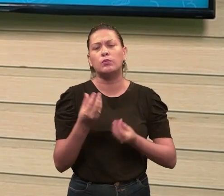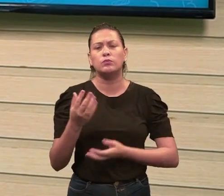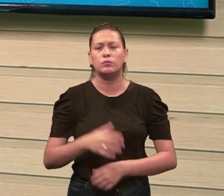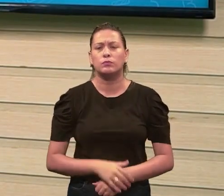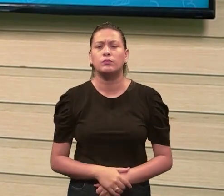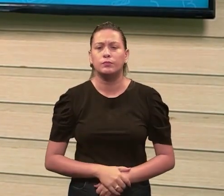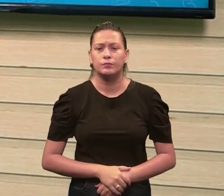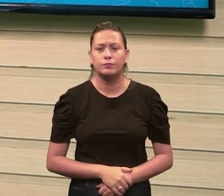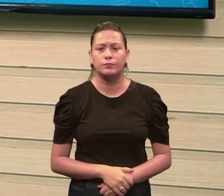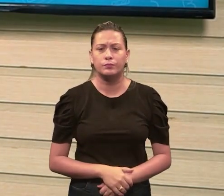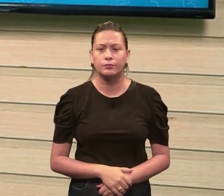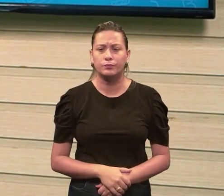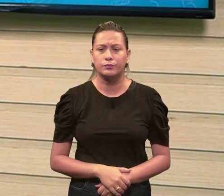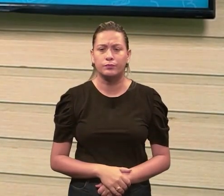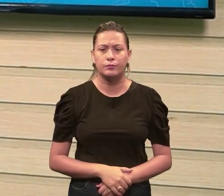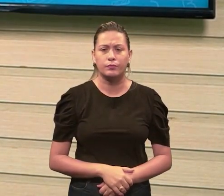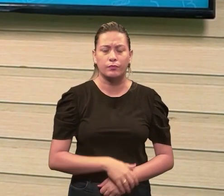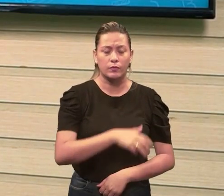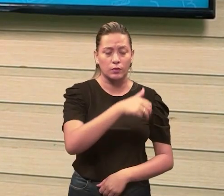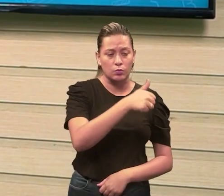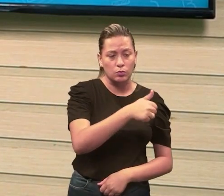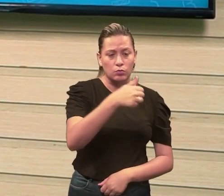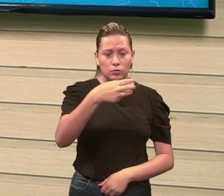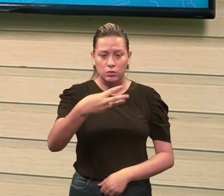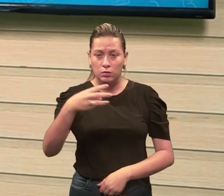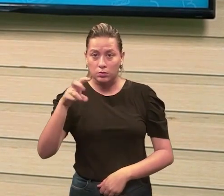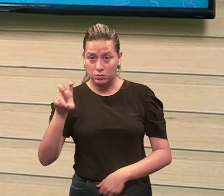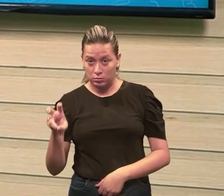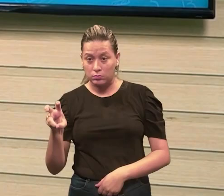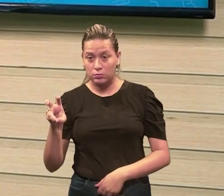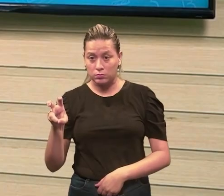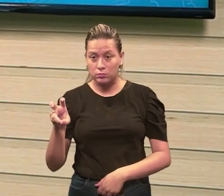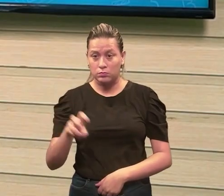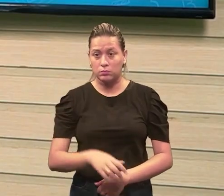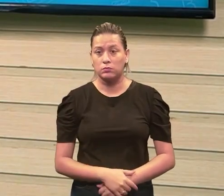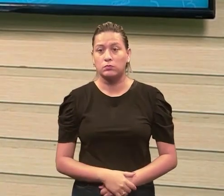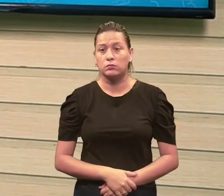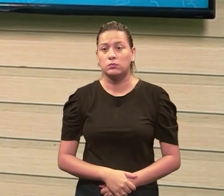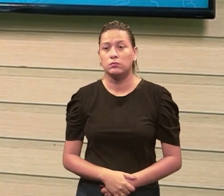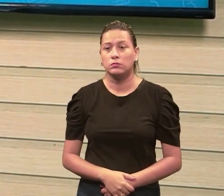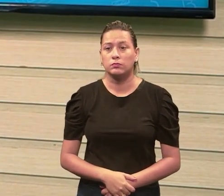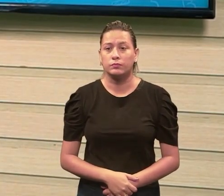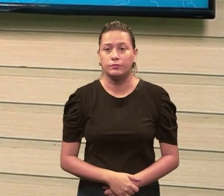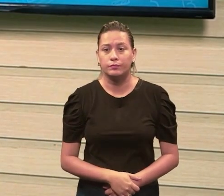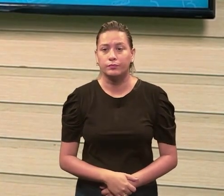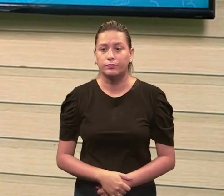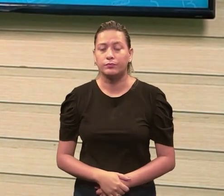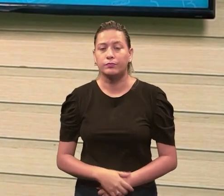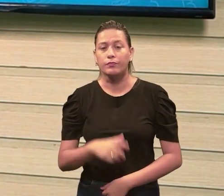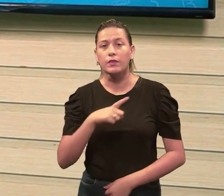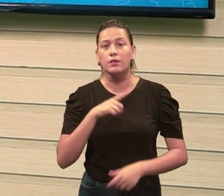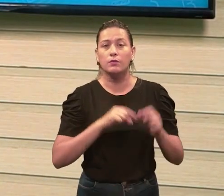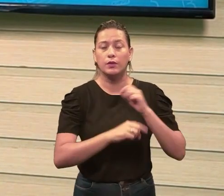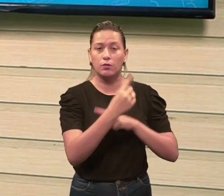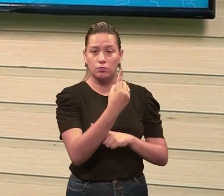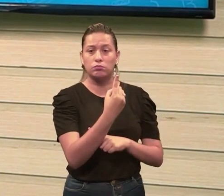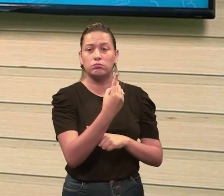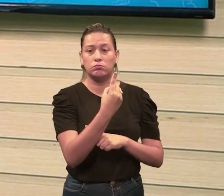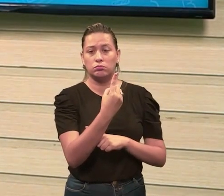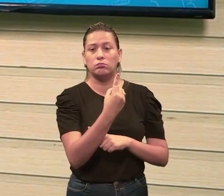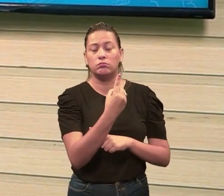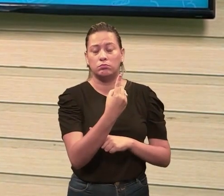Então, eu vou pegar cada etapa dele. Ó, o exemplo, o número 135, ele tem o quê? Ele